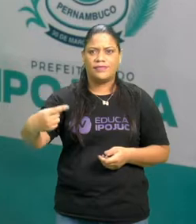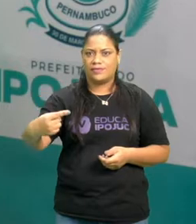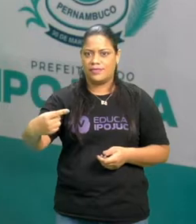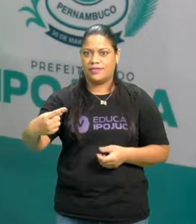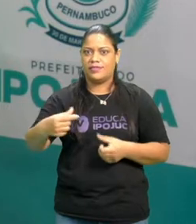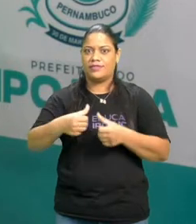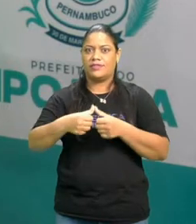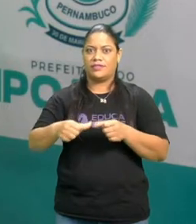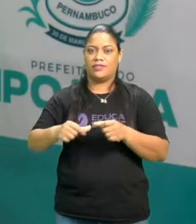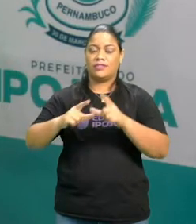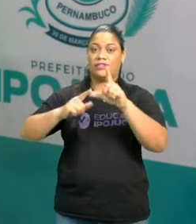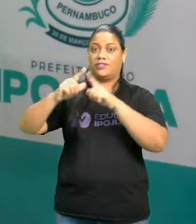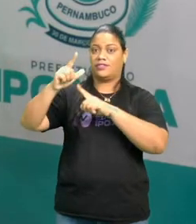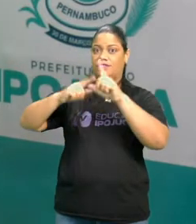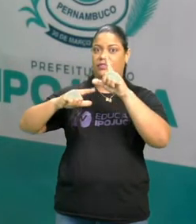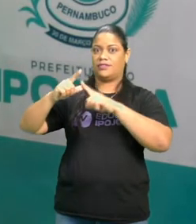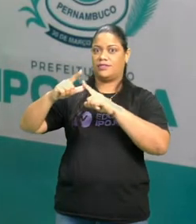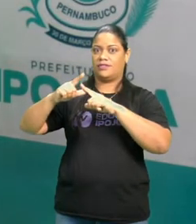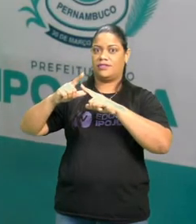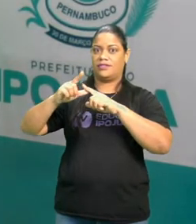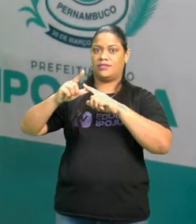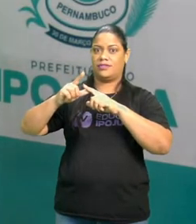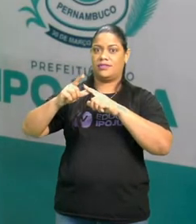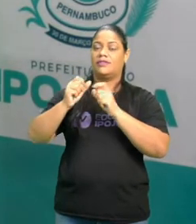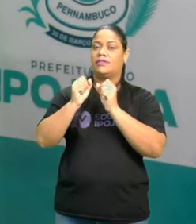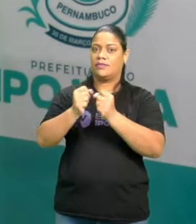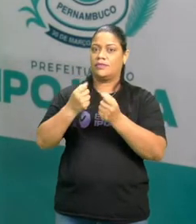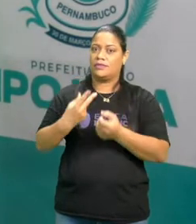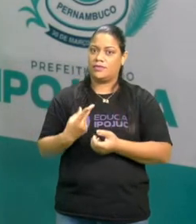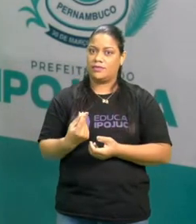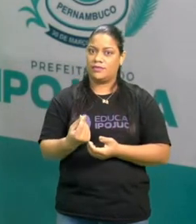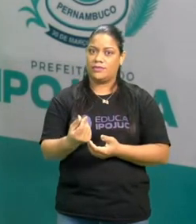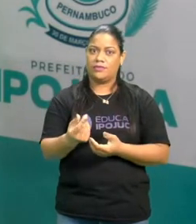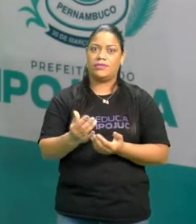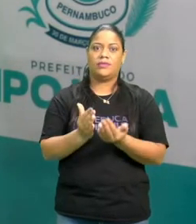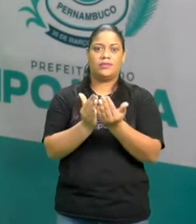determinada estrela e para que lado ele possa se guiar.